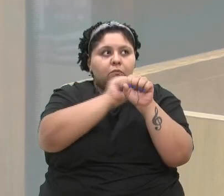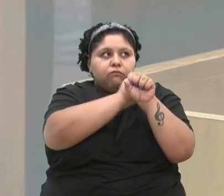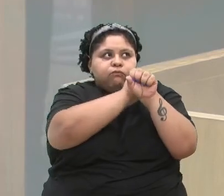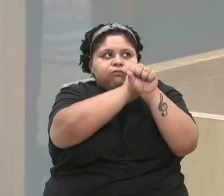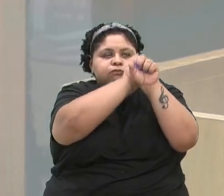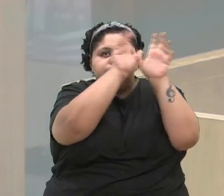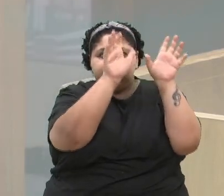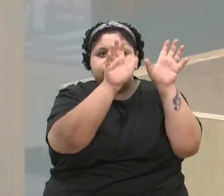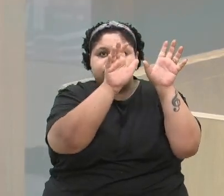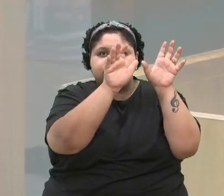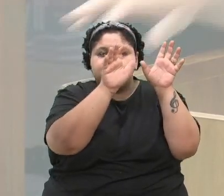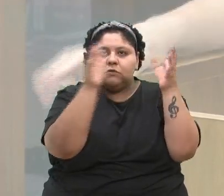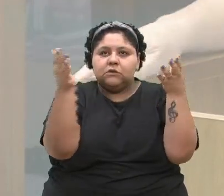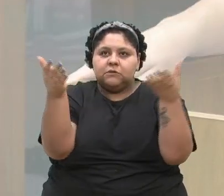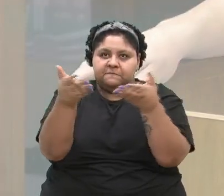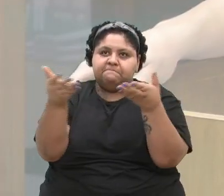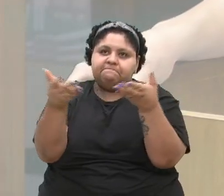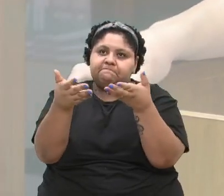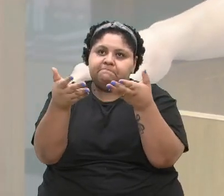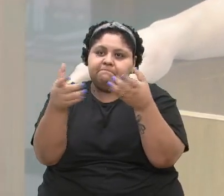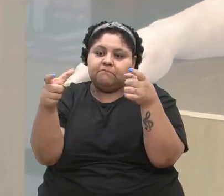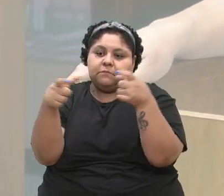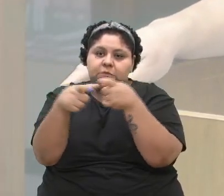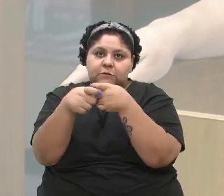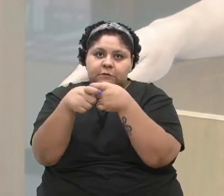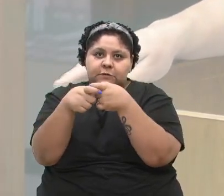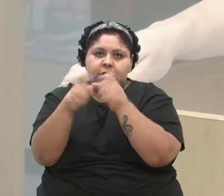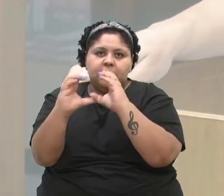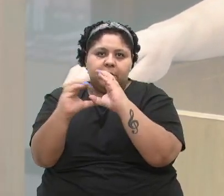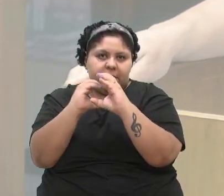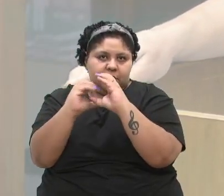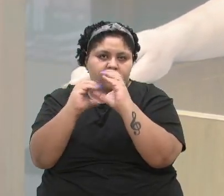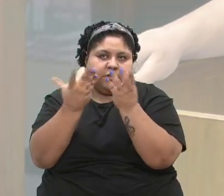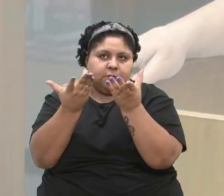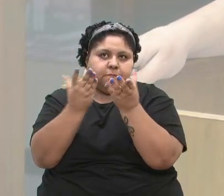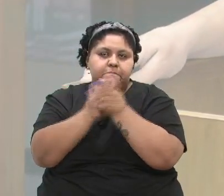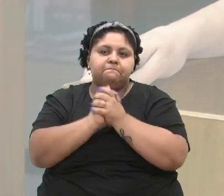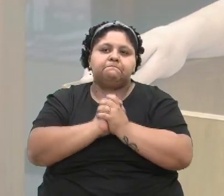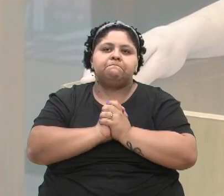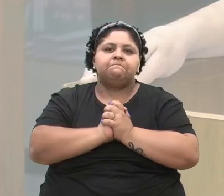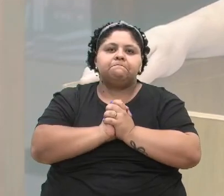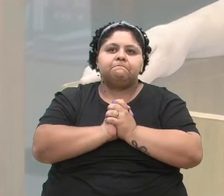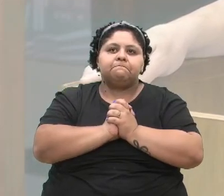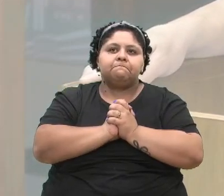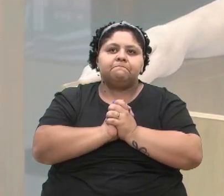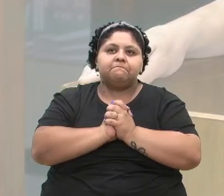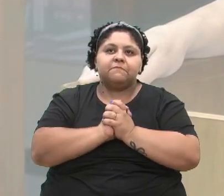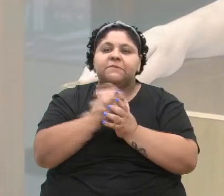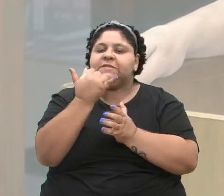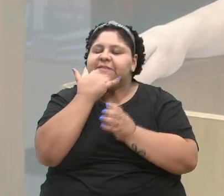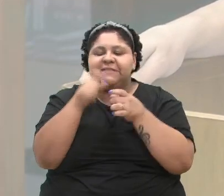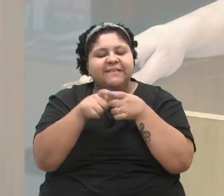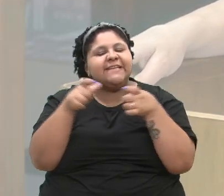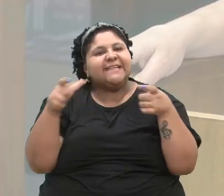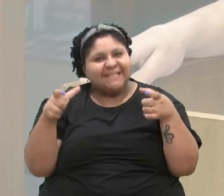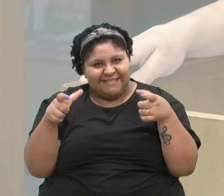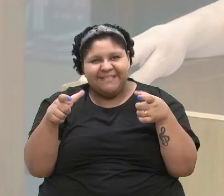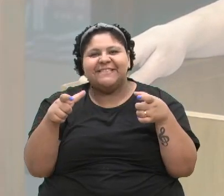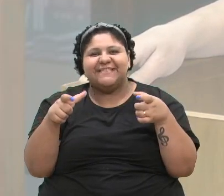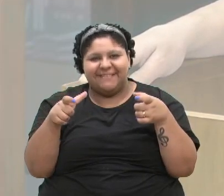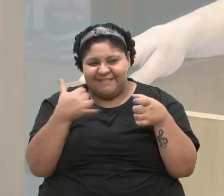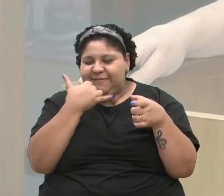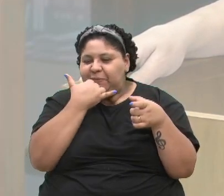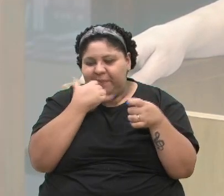espaço do pequeno expediente, um grande expediente, muito obrigado pela correção,